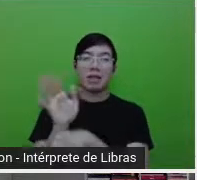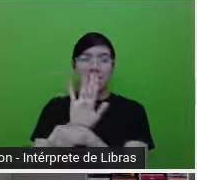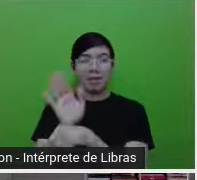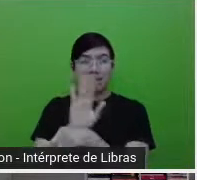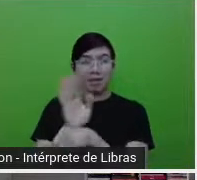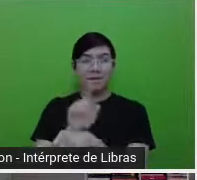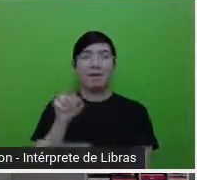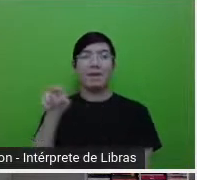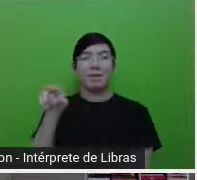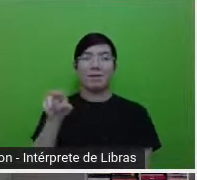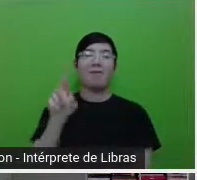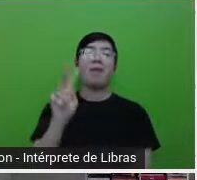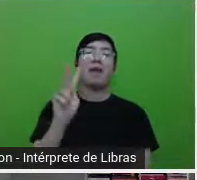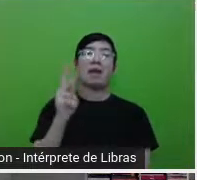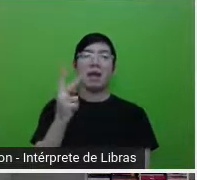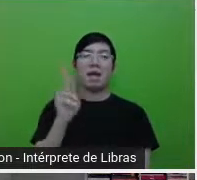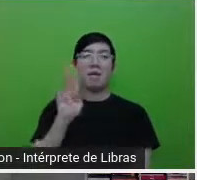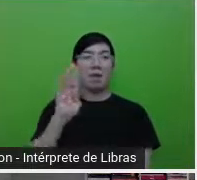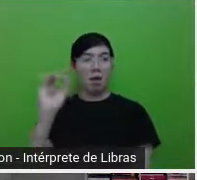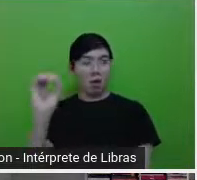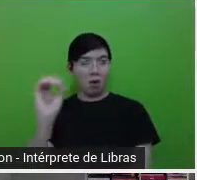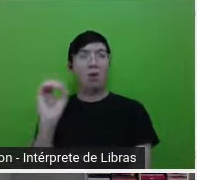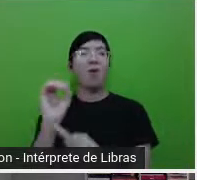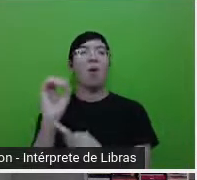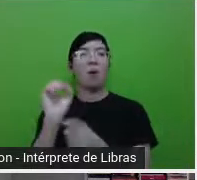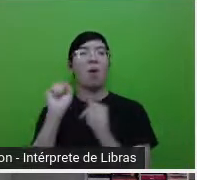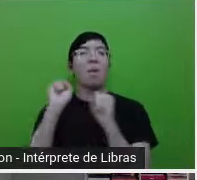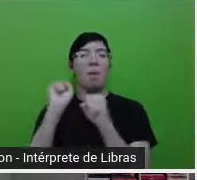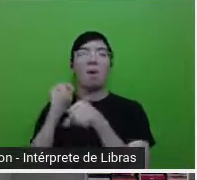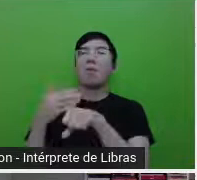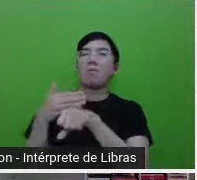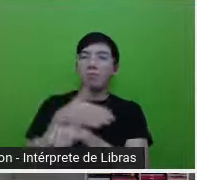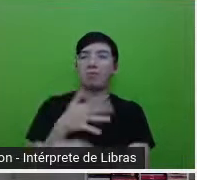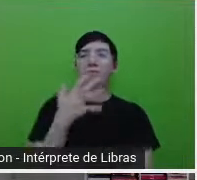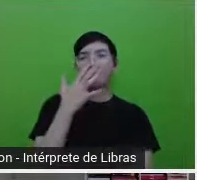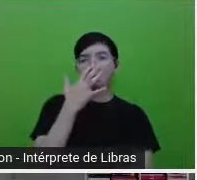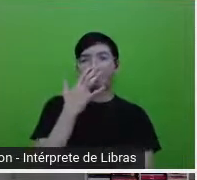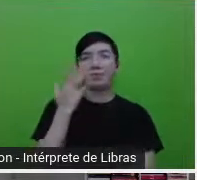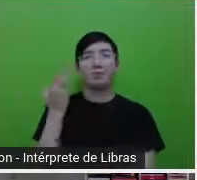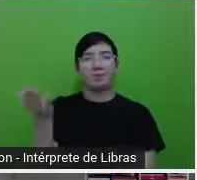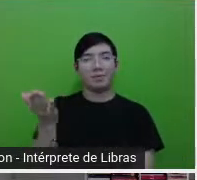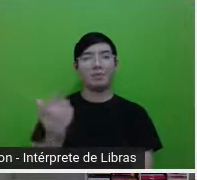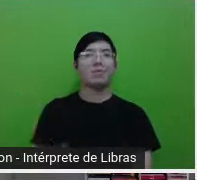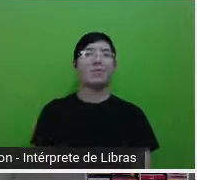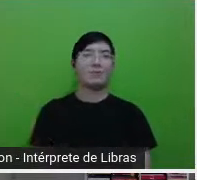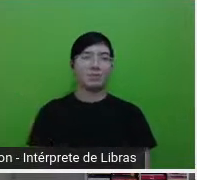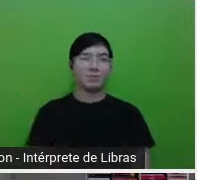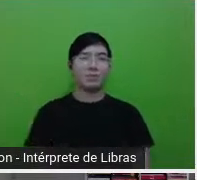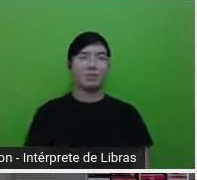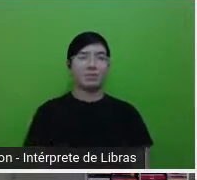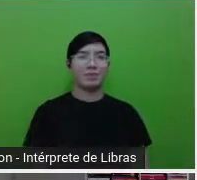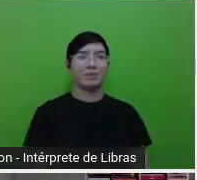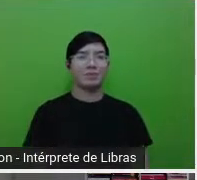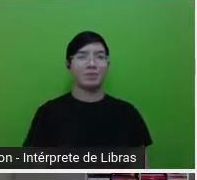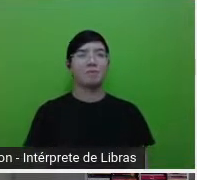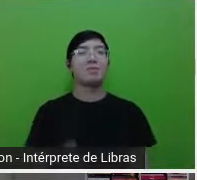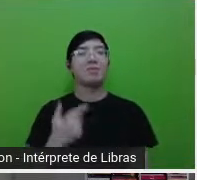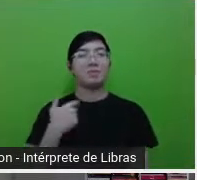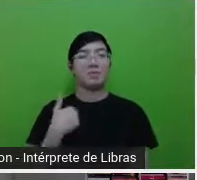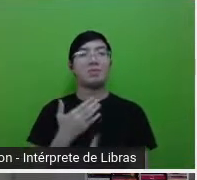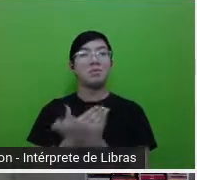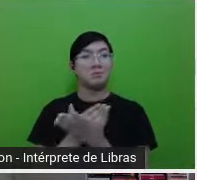Brilliant Friend, que está lá disponível. Então vamos lá, Vinícius. Eu estou assistindo, estou adorando também. Eu comecei a ver e